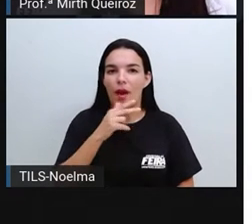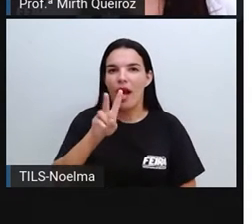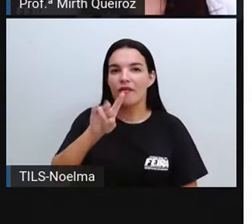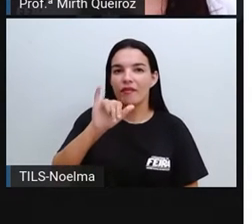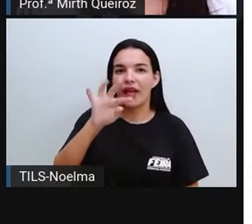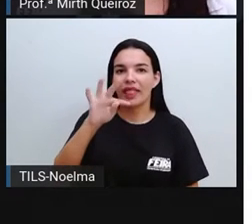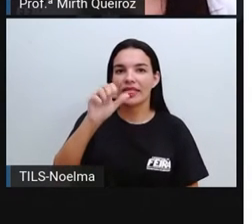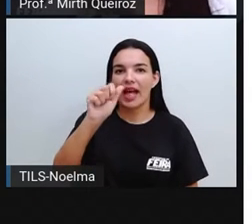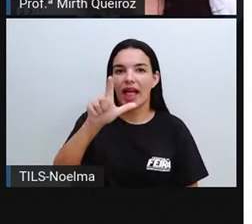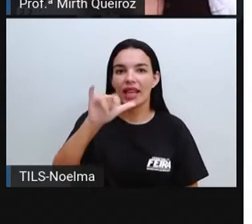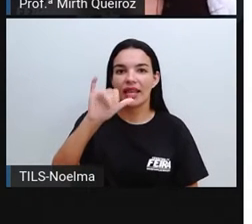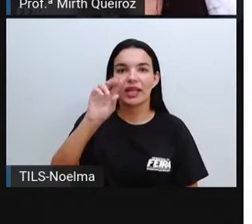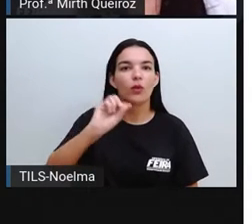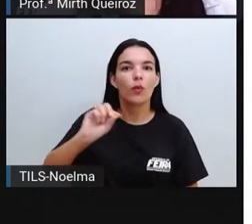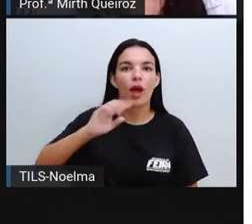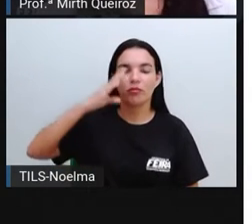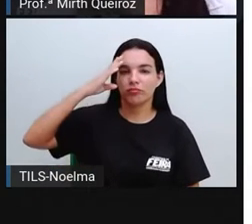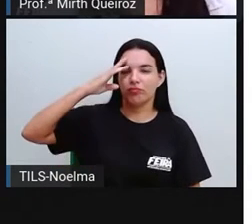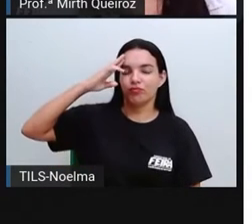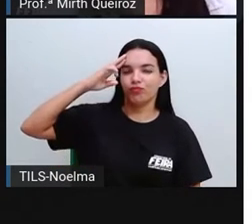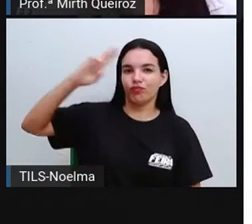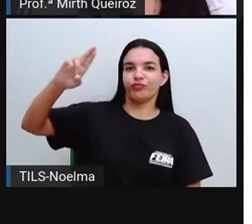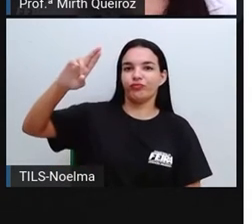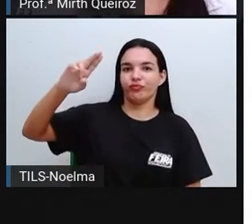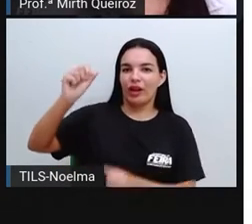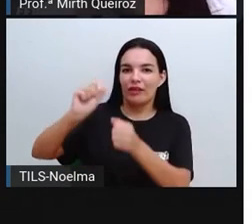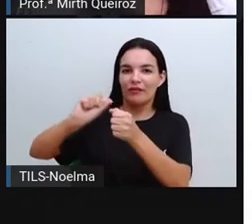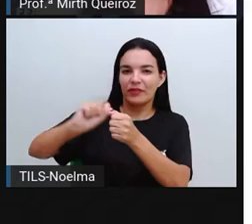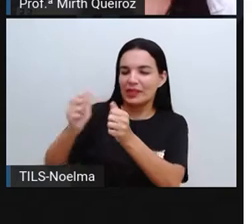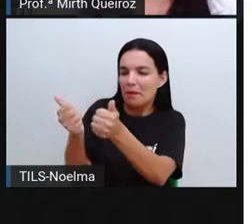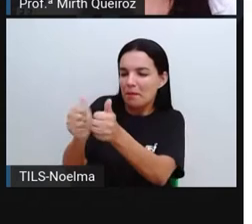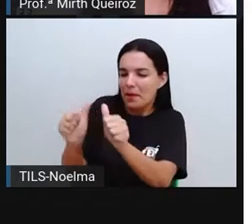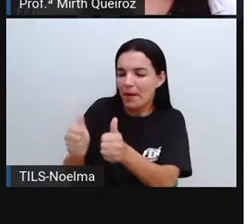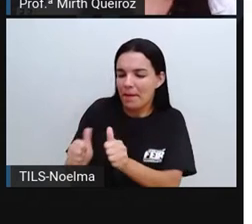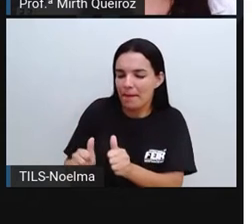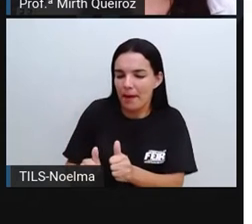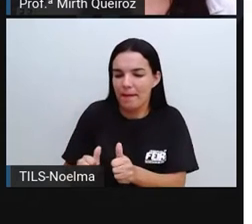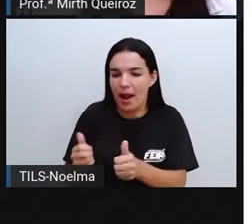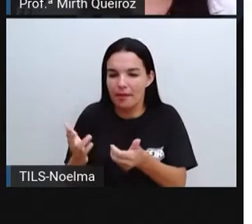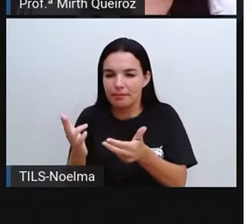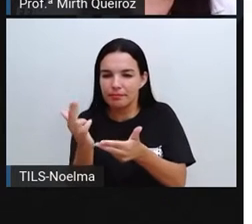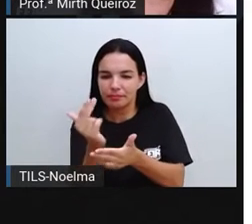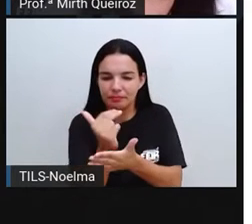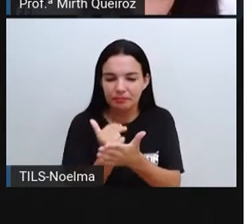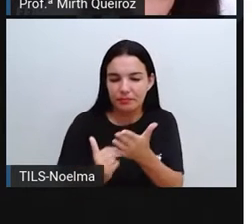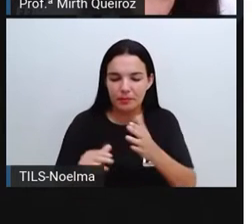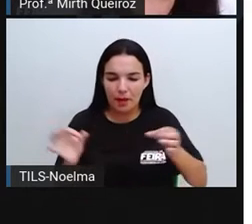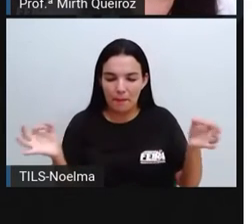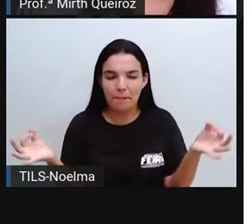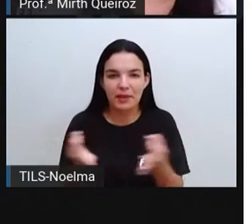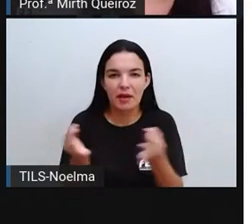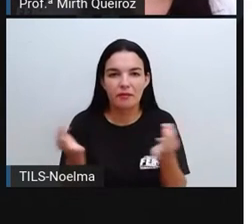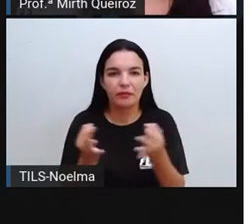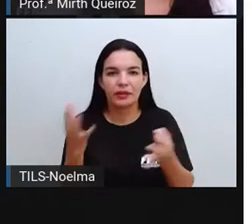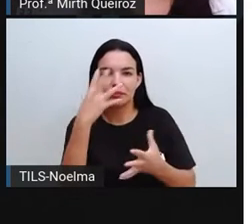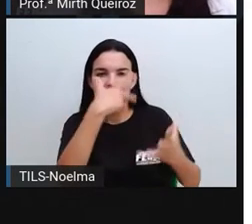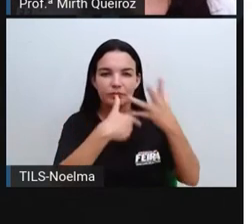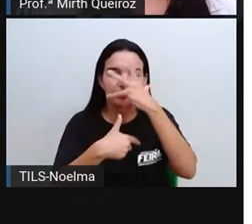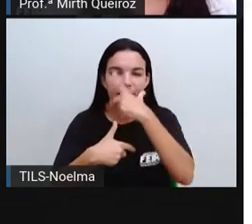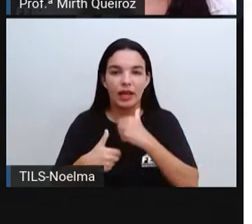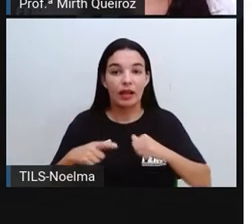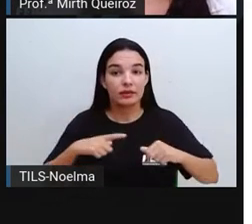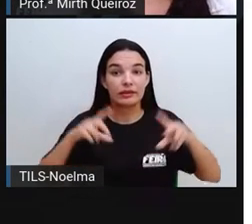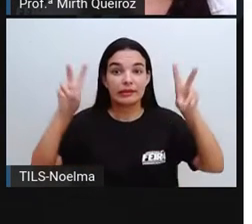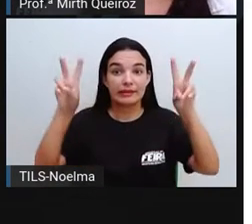cerâmica aí, que produzia esculturas belíssimas, né? Ele produzia com algumas